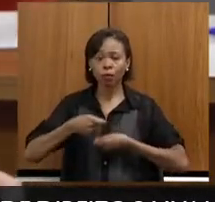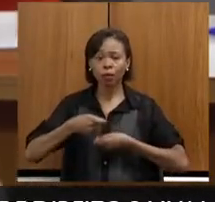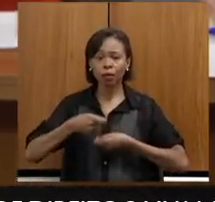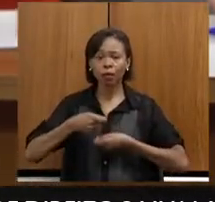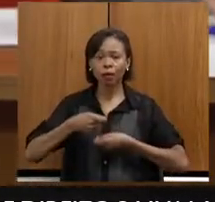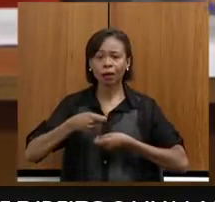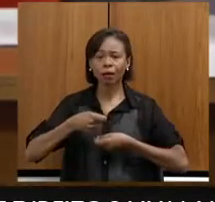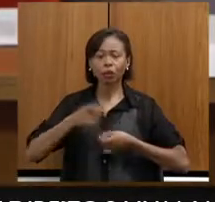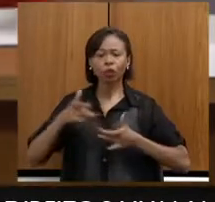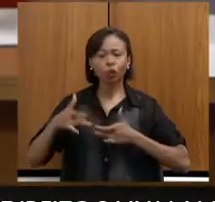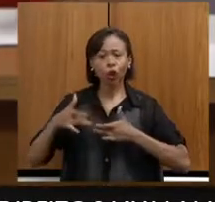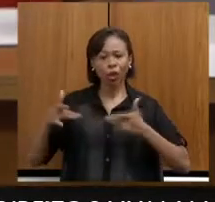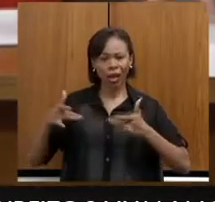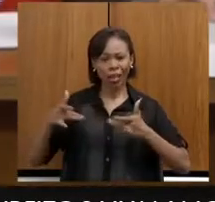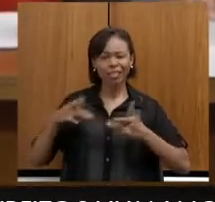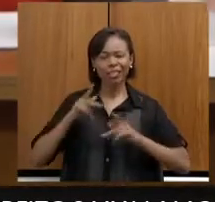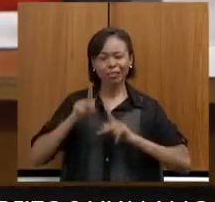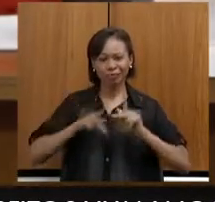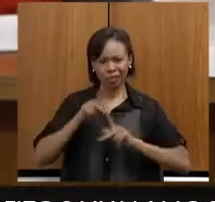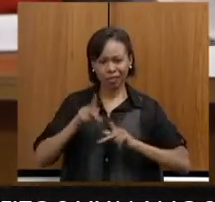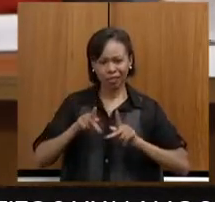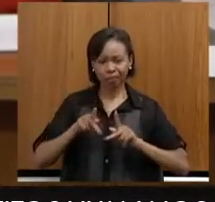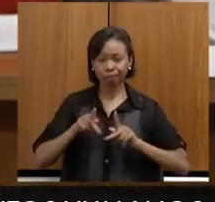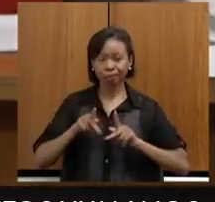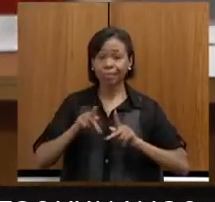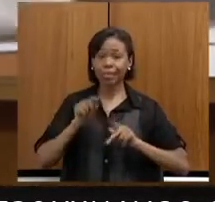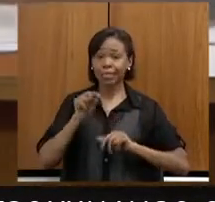E aí, nós também temos que trabalhar